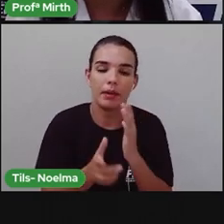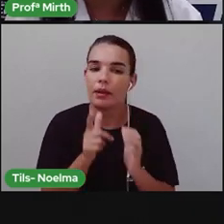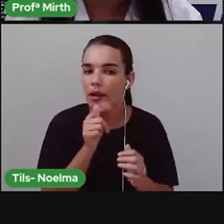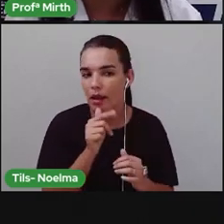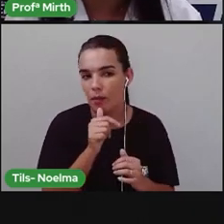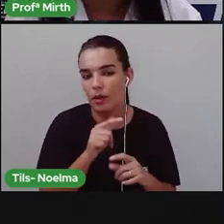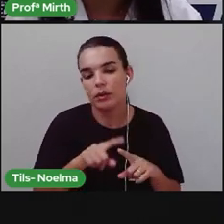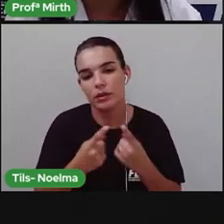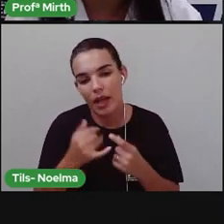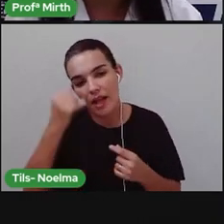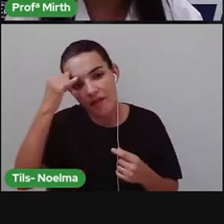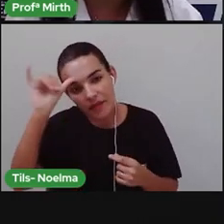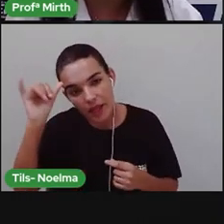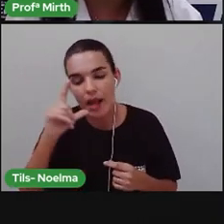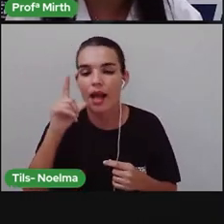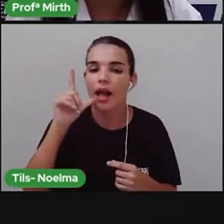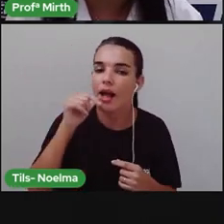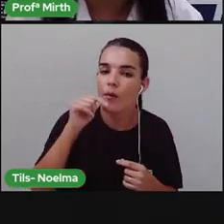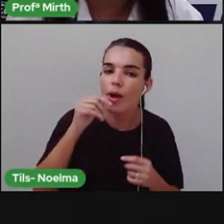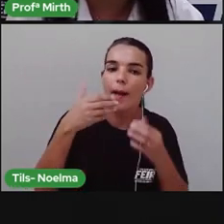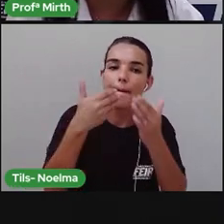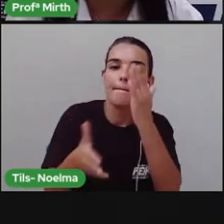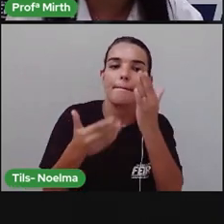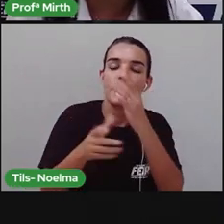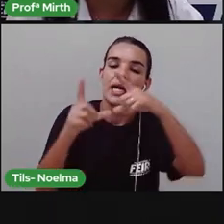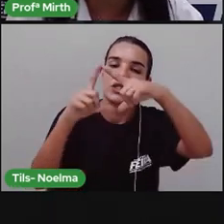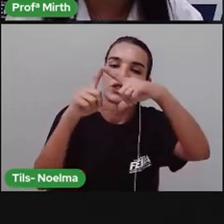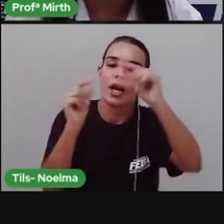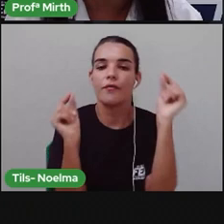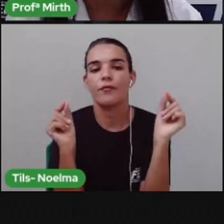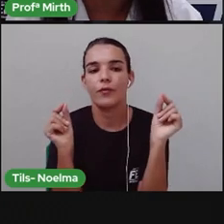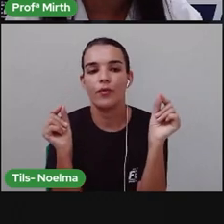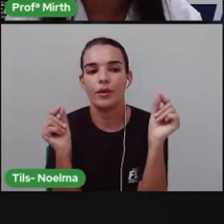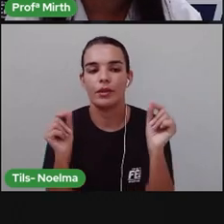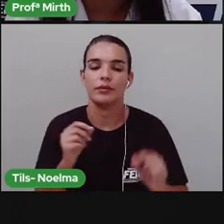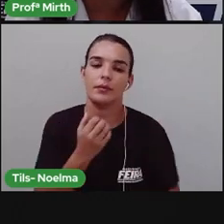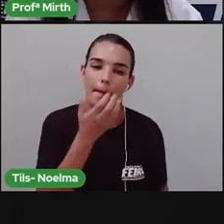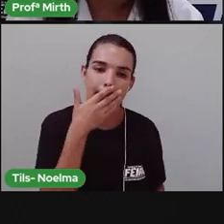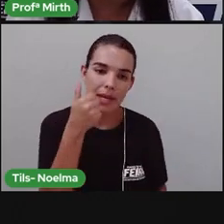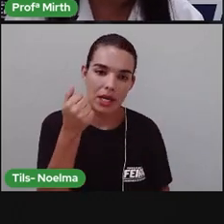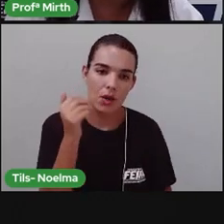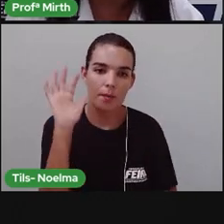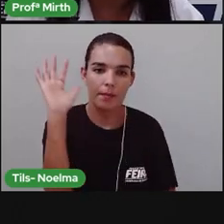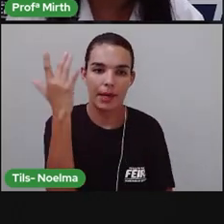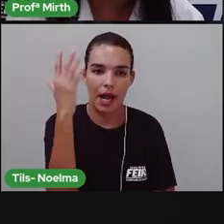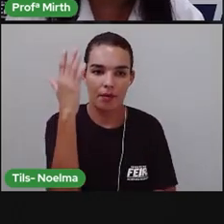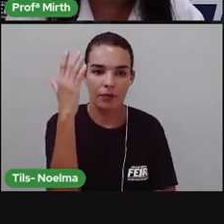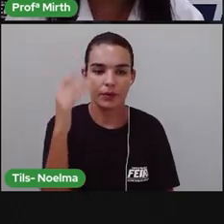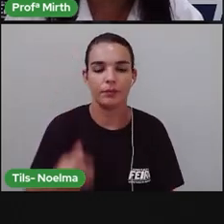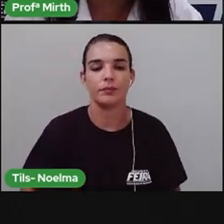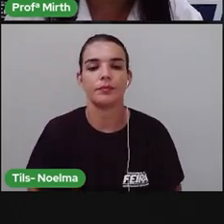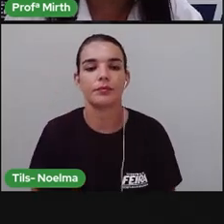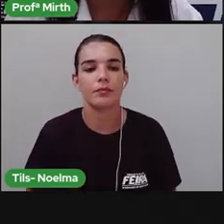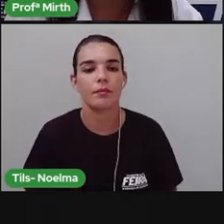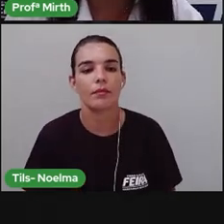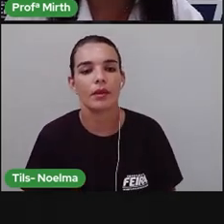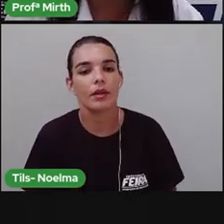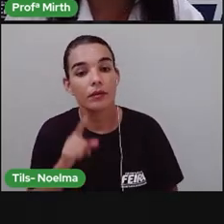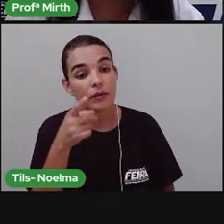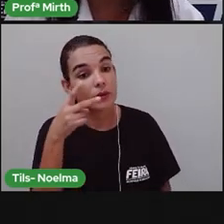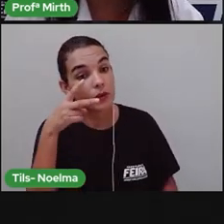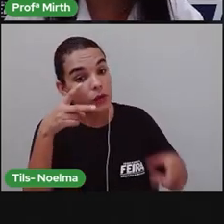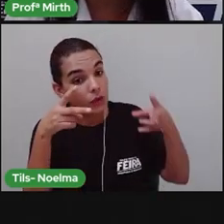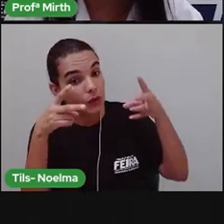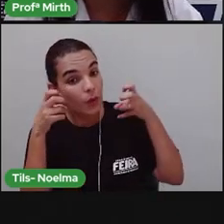evitar Se perder água Elas durante O período de estiagem Perdem as suas folhas E isso vocês podem